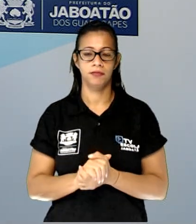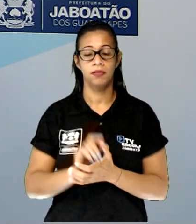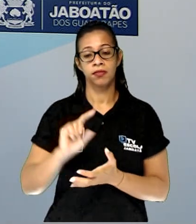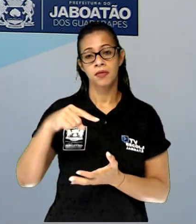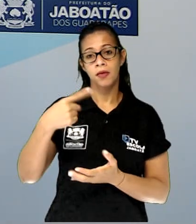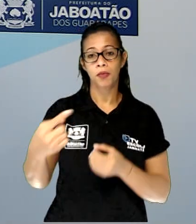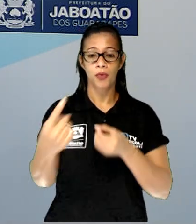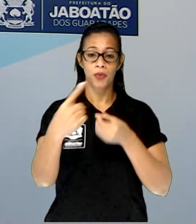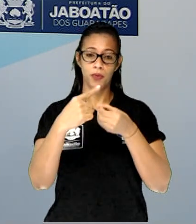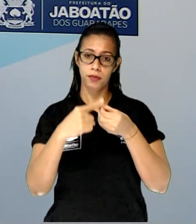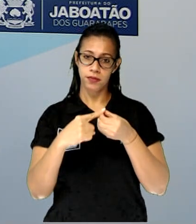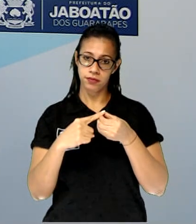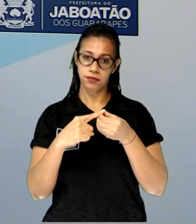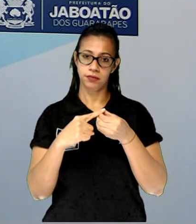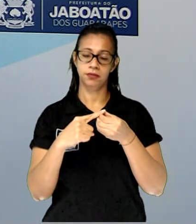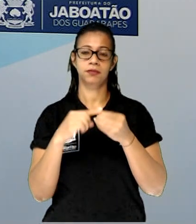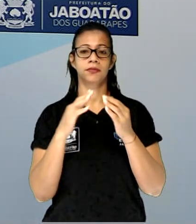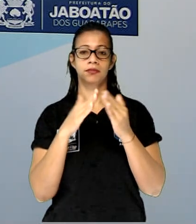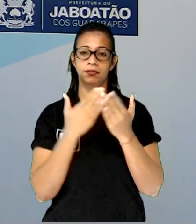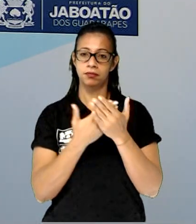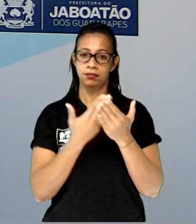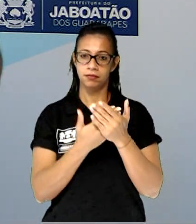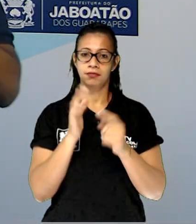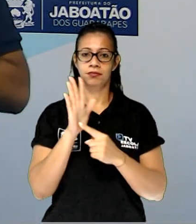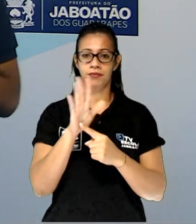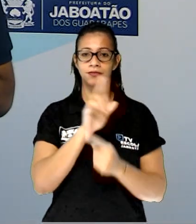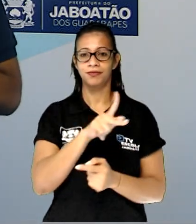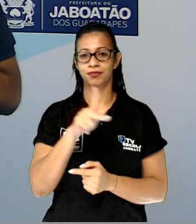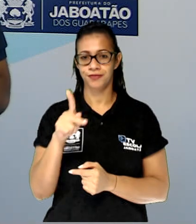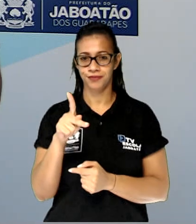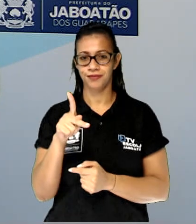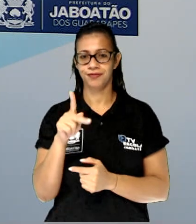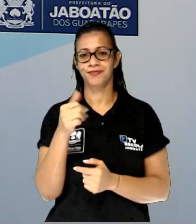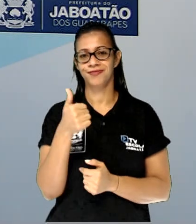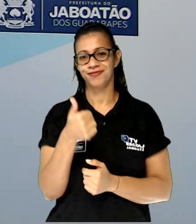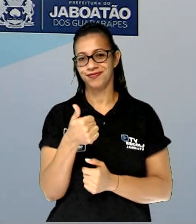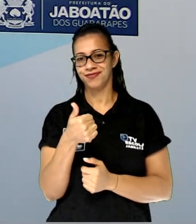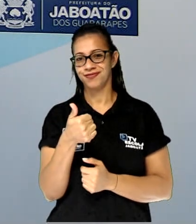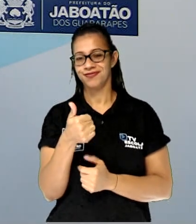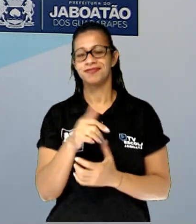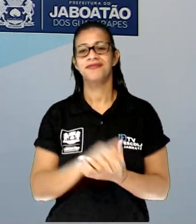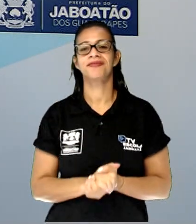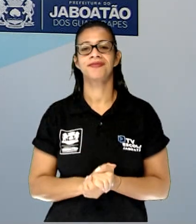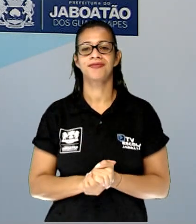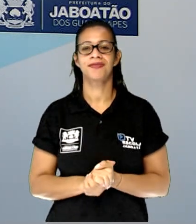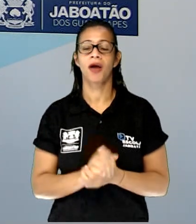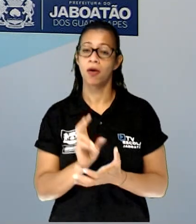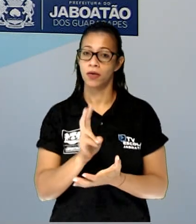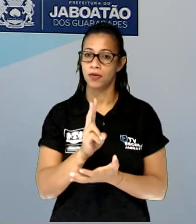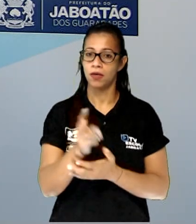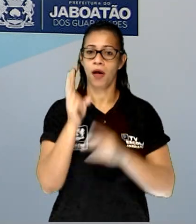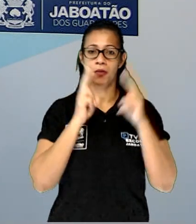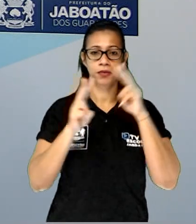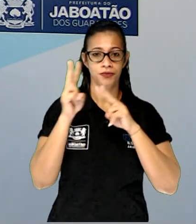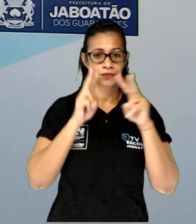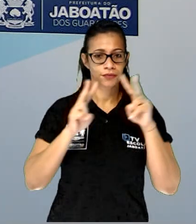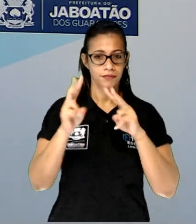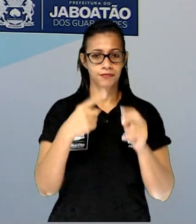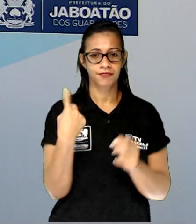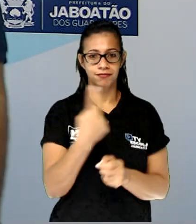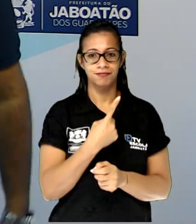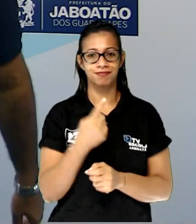quando voltar, você mostra o seu professor. Continua seguindo a gente aqui, na sua TV Escola Jaboatão.